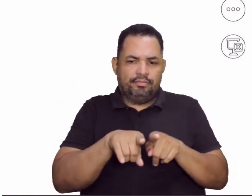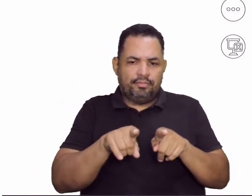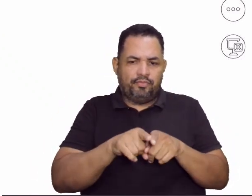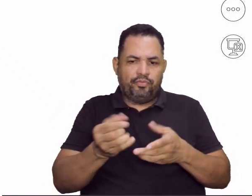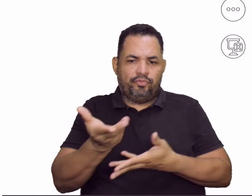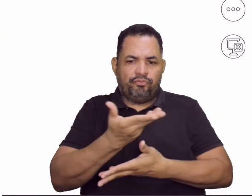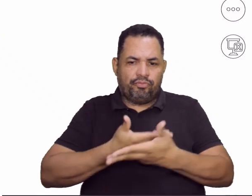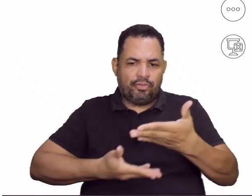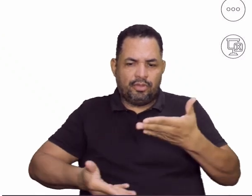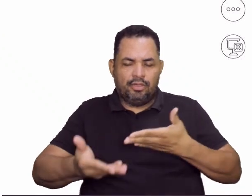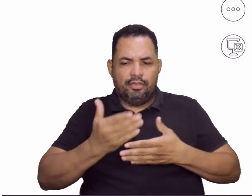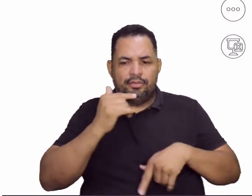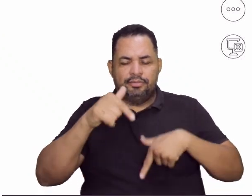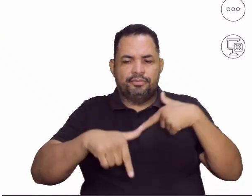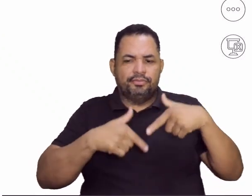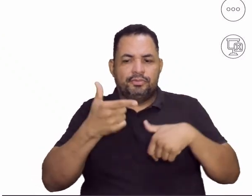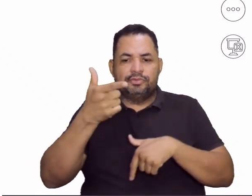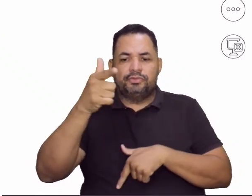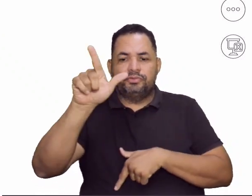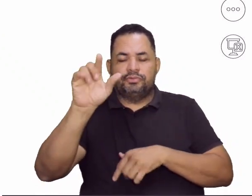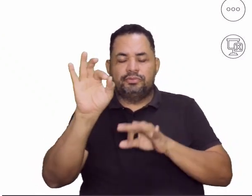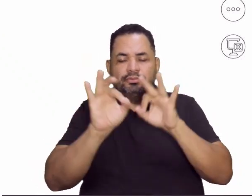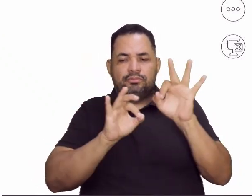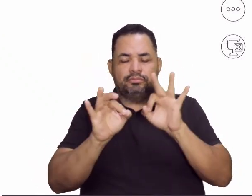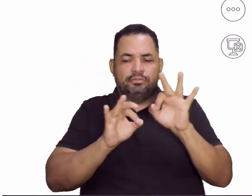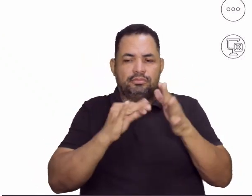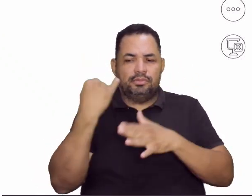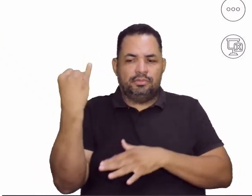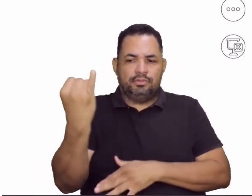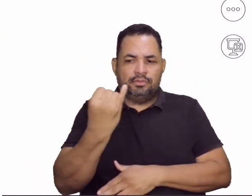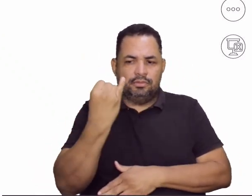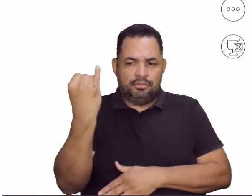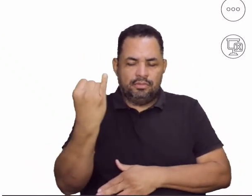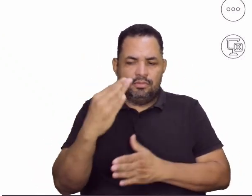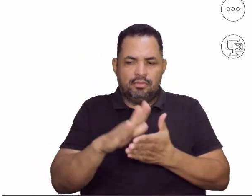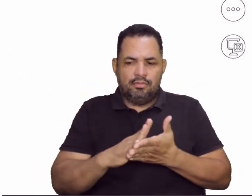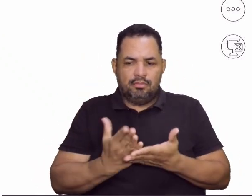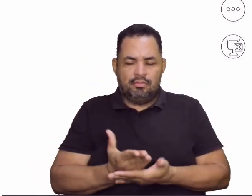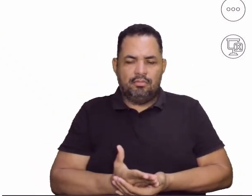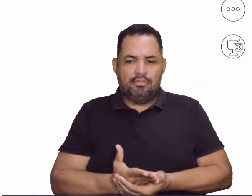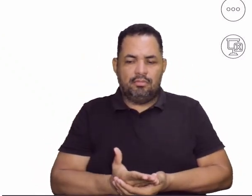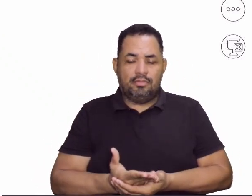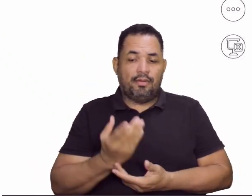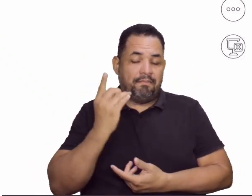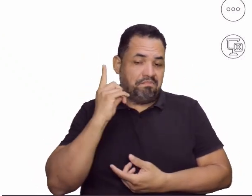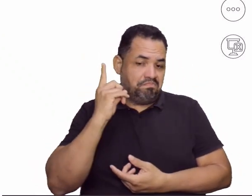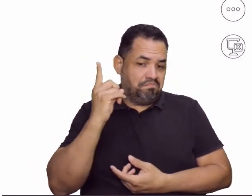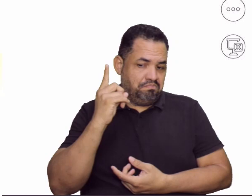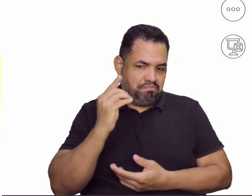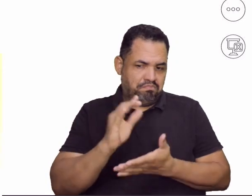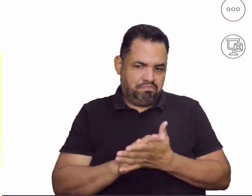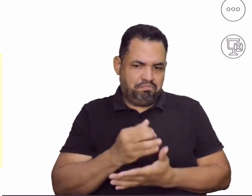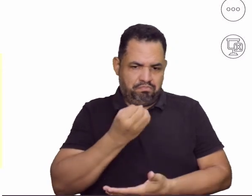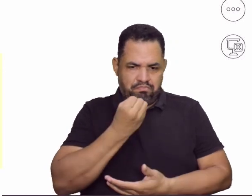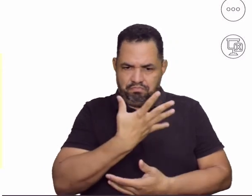cooperação, trabalhar outros pontos que são muito importantes aí nesse jogo. Tudo bem?